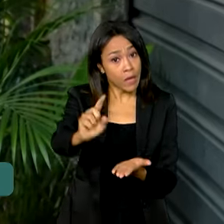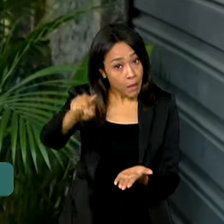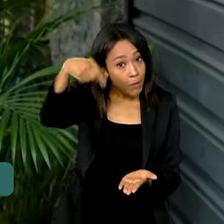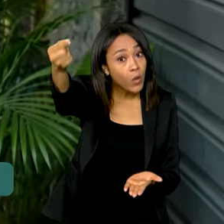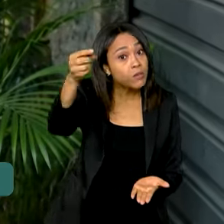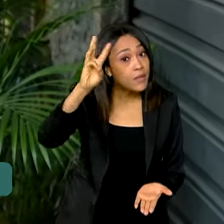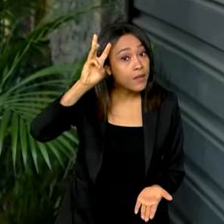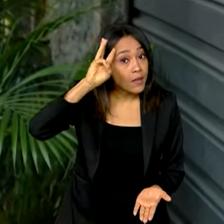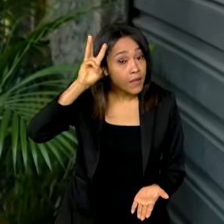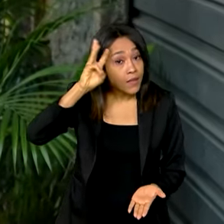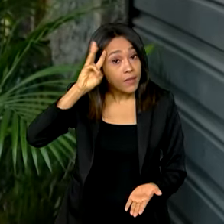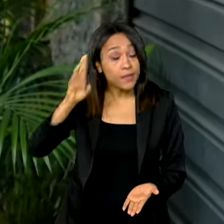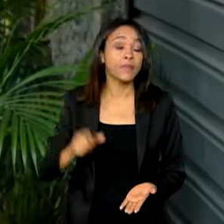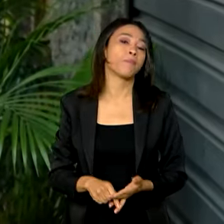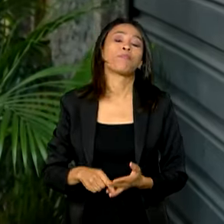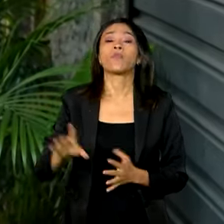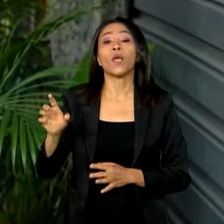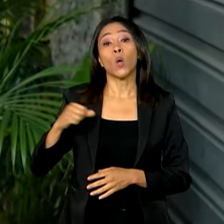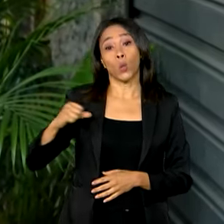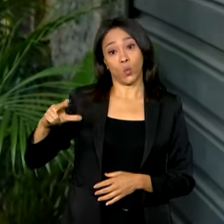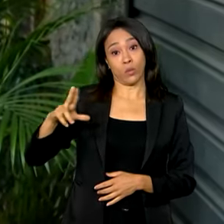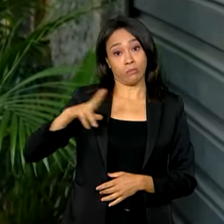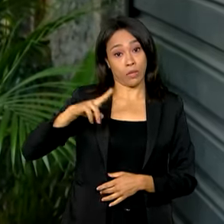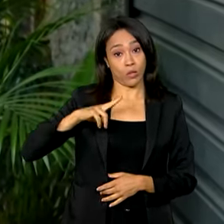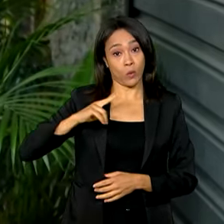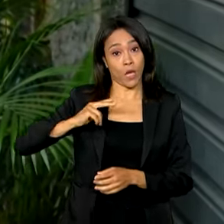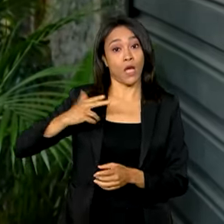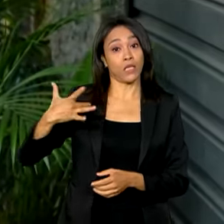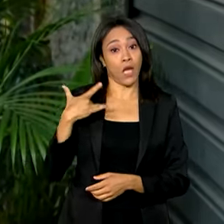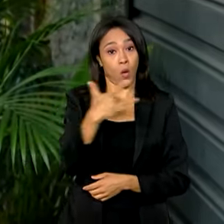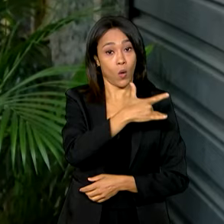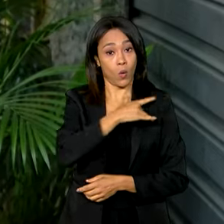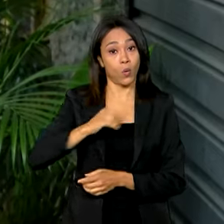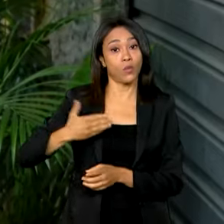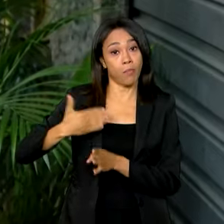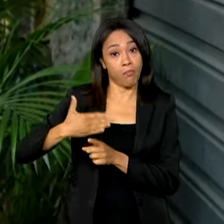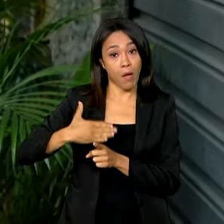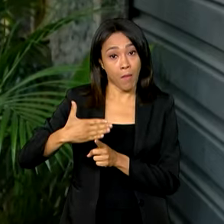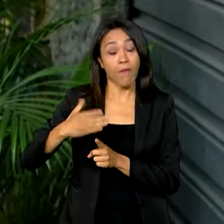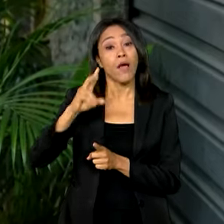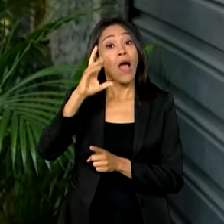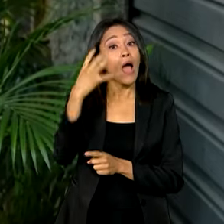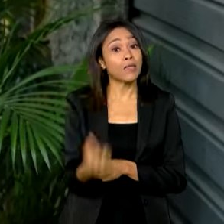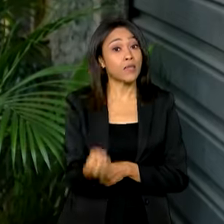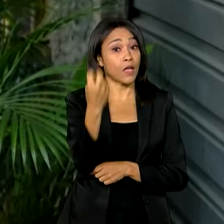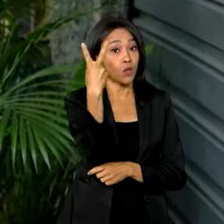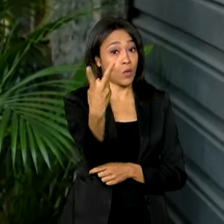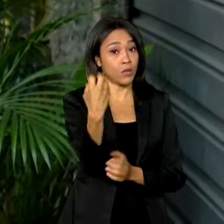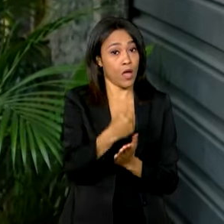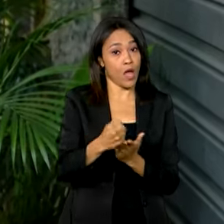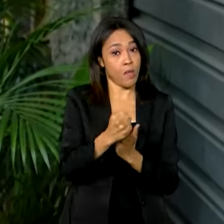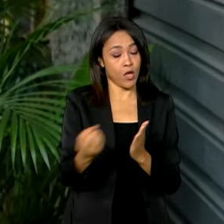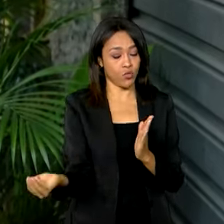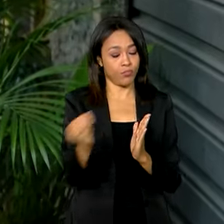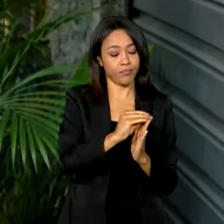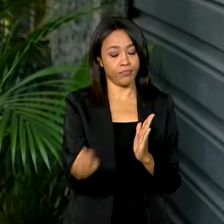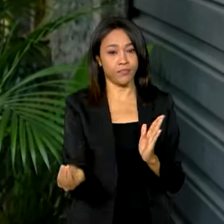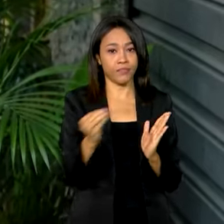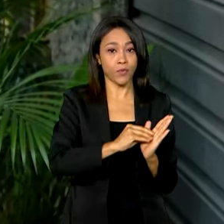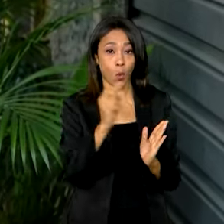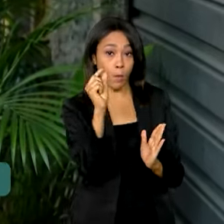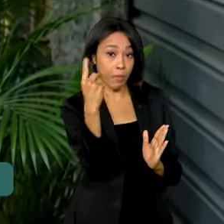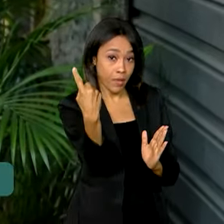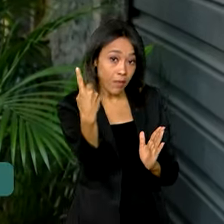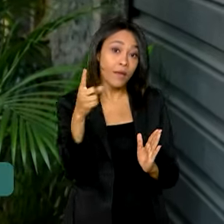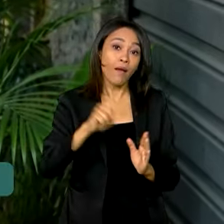os planos de saúde de todo o Brasil deverão aceitar dois medicamentos. O primeiro é para tratar pacientes